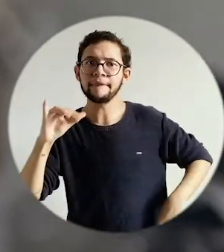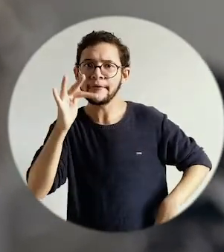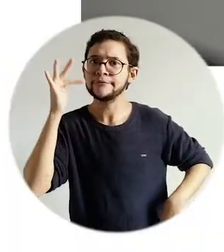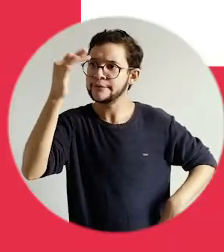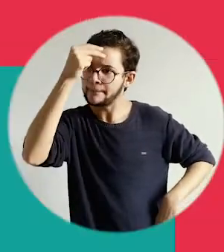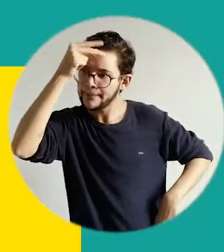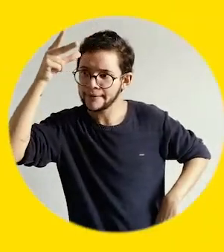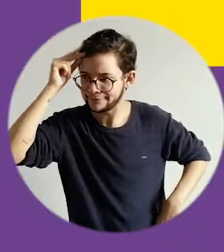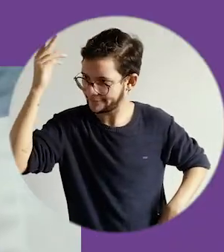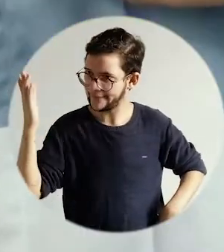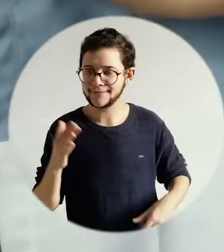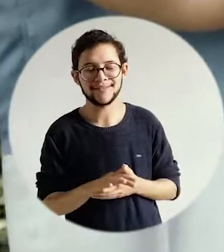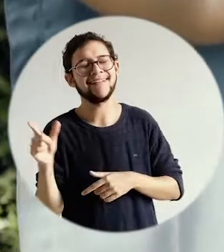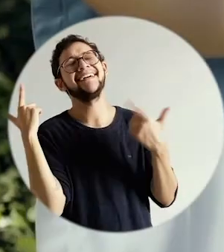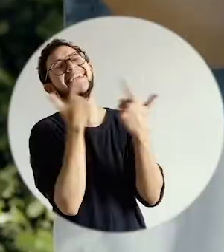cabra a rabo.